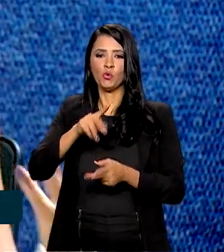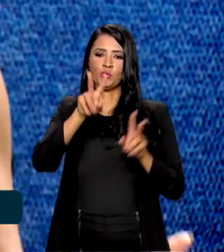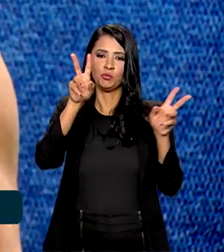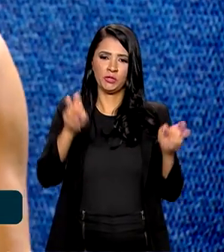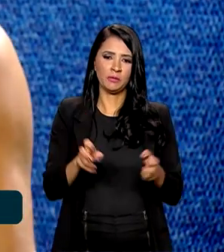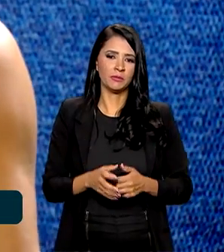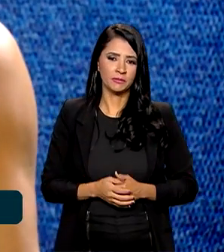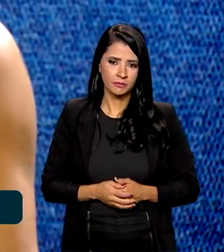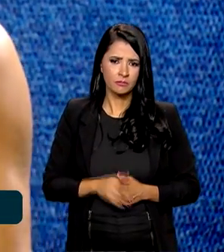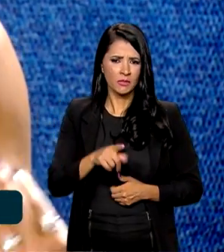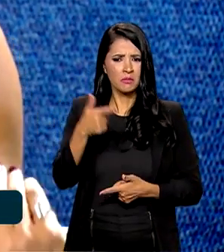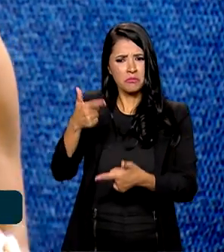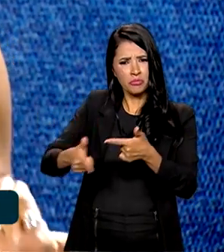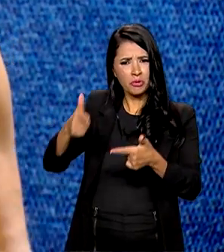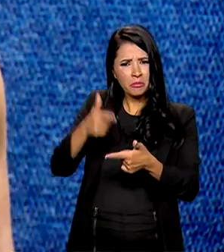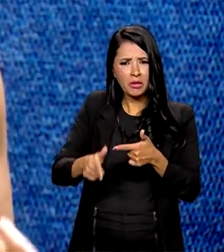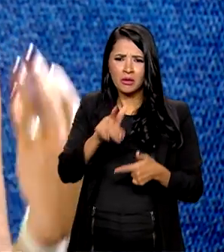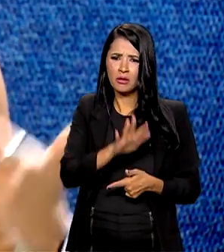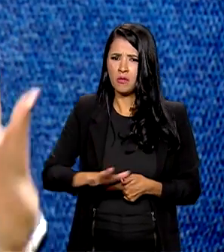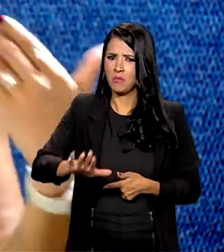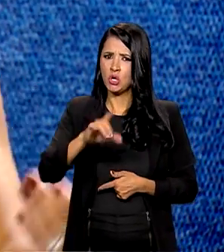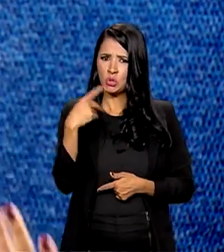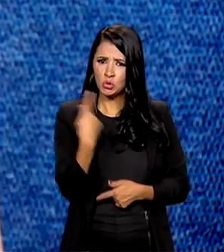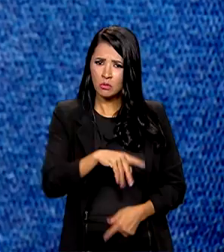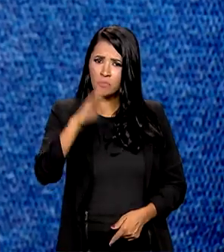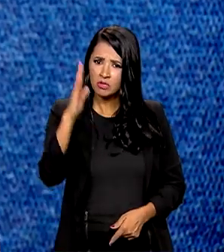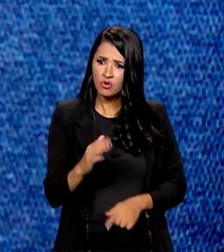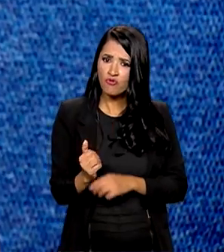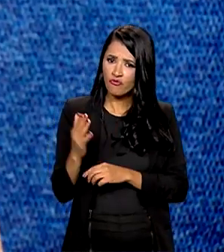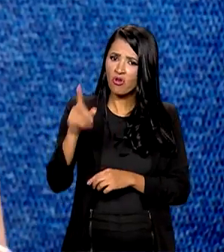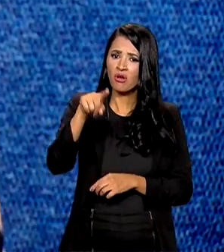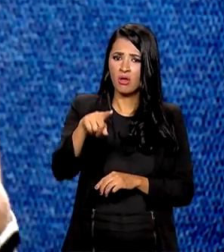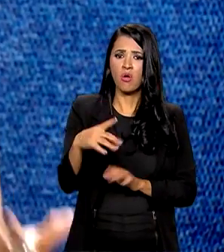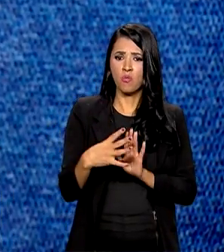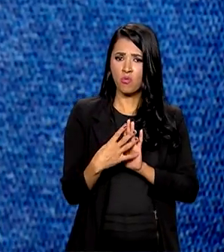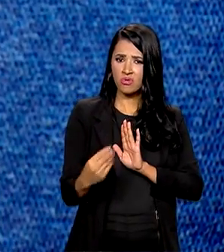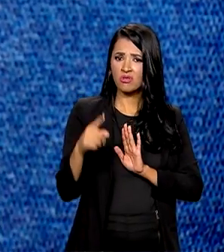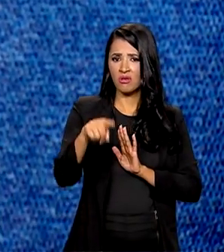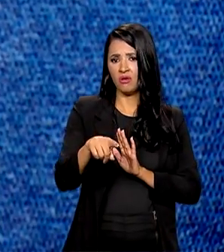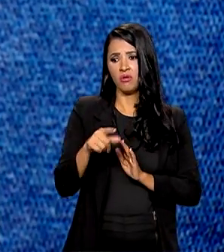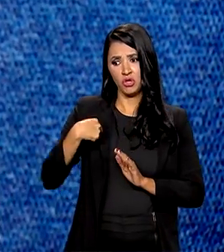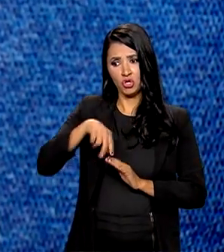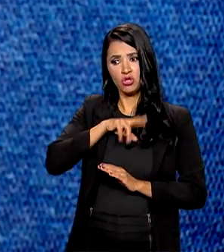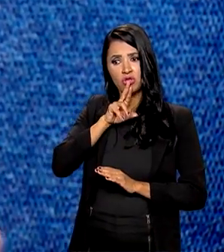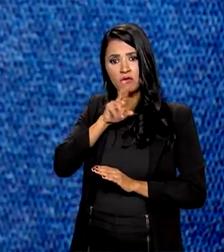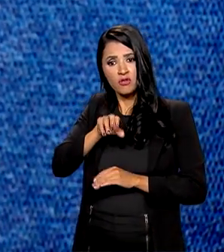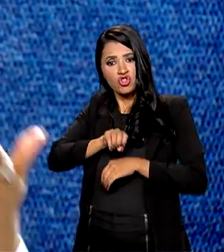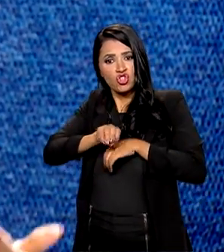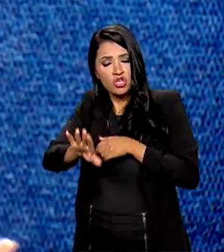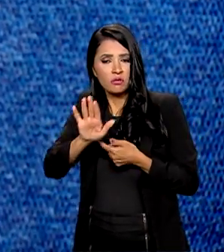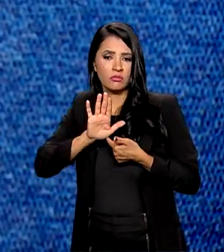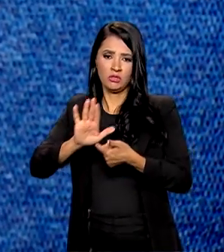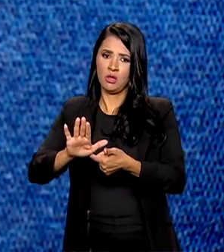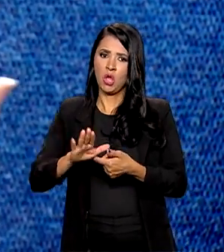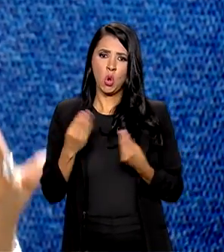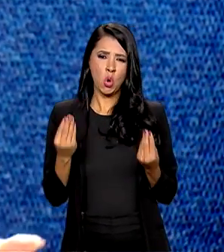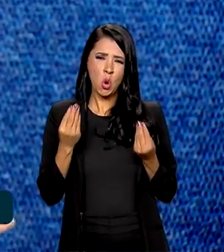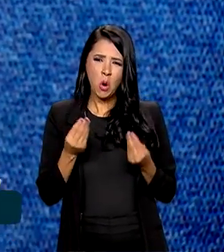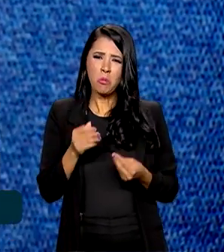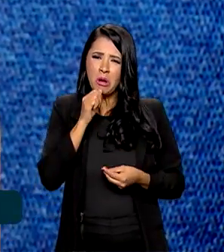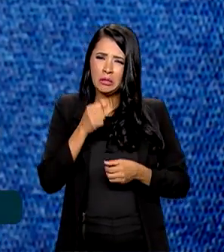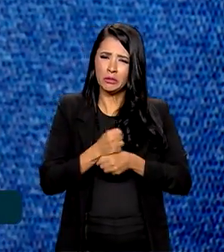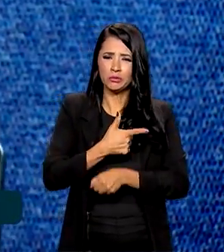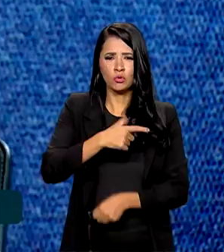Esse programa nacional, não somente para o Brasil, mas também para fora, é um exemplo. É o recado que a gente quer deixar. É inadmissível que a gente aí em